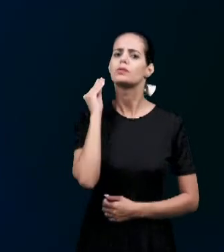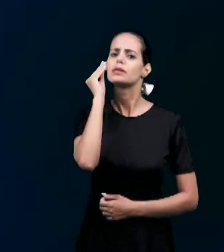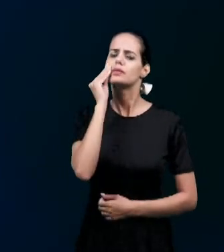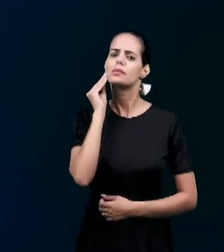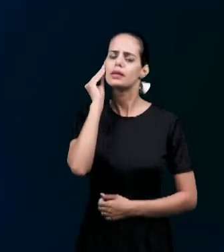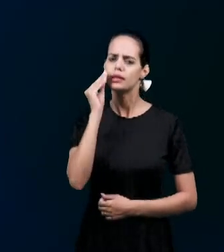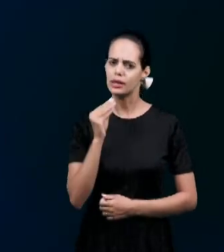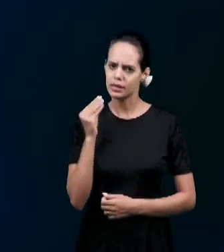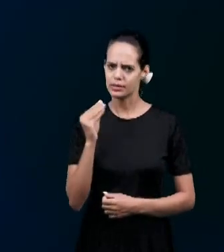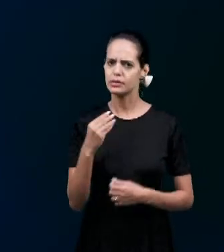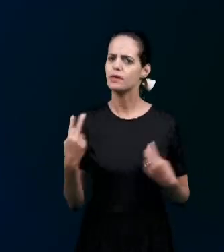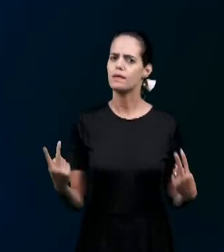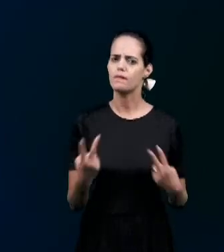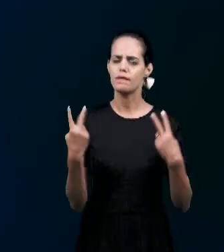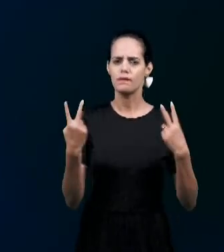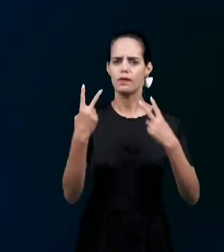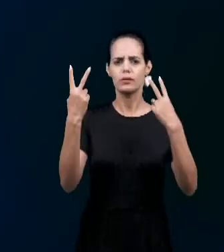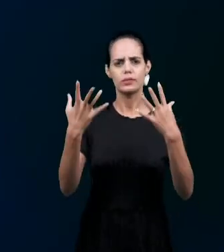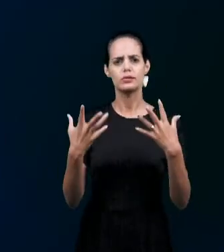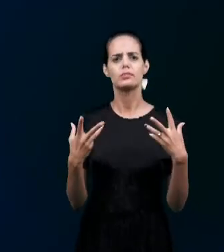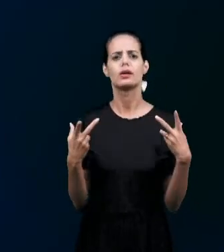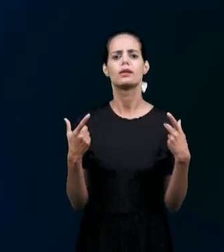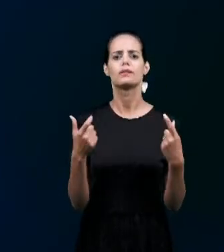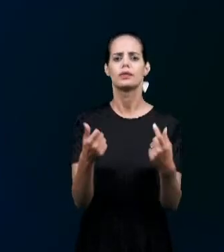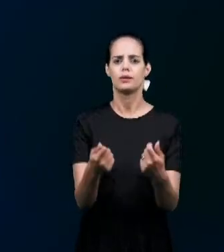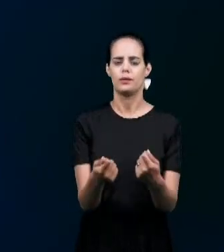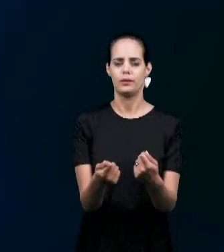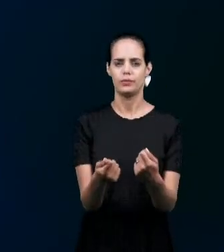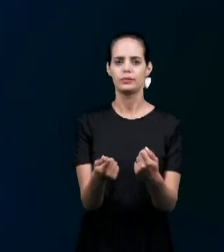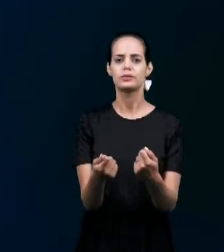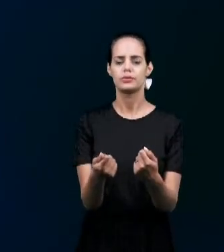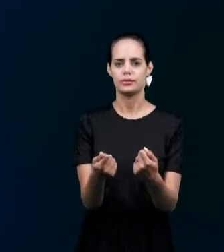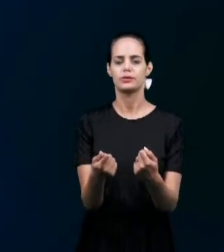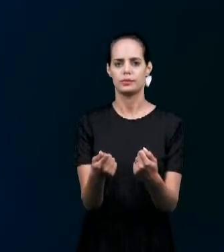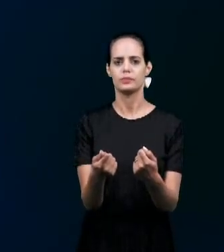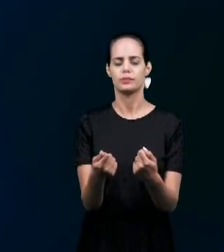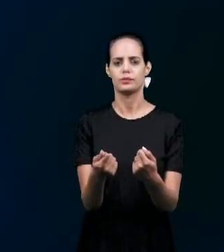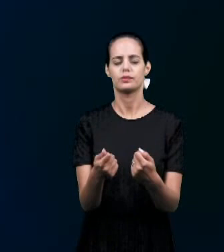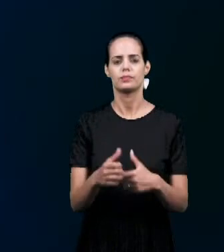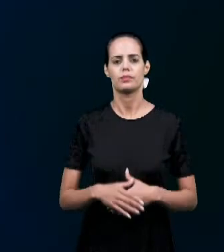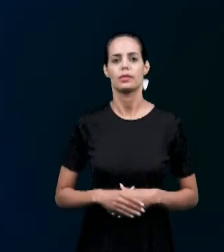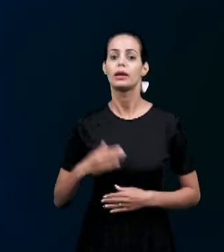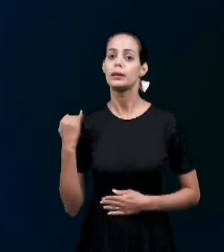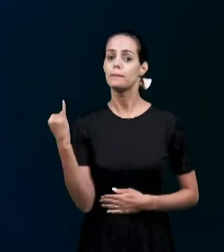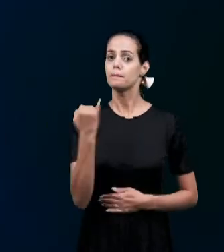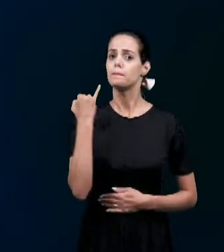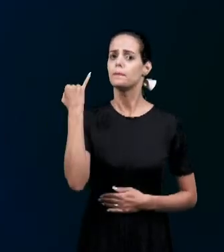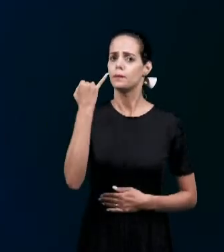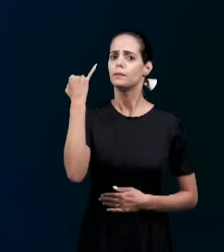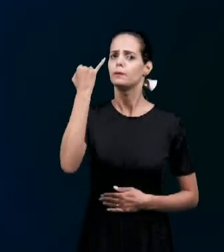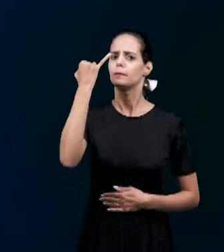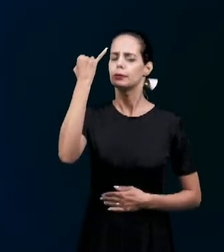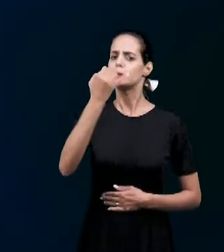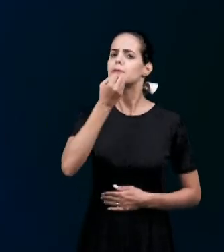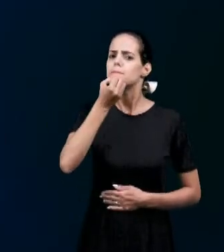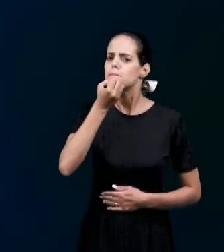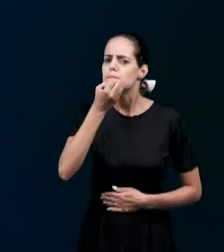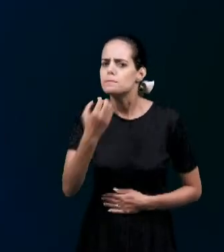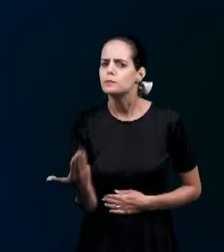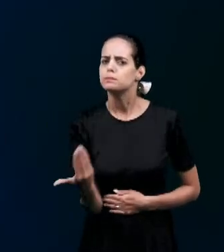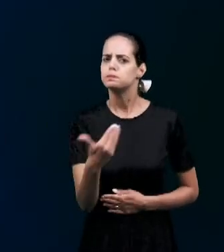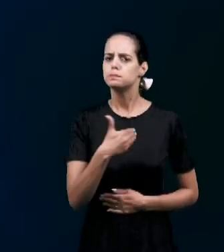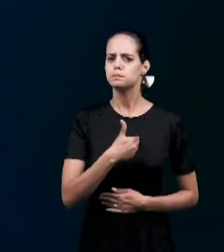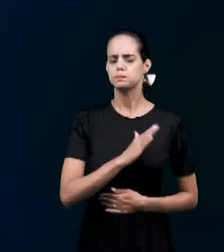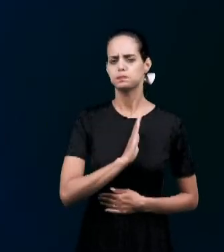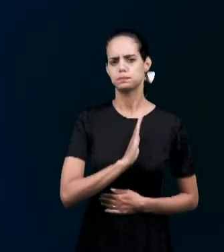valores Curiosos Não Que são considerados Como de importância E de grande benefício Para a sua vida